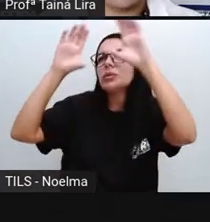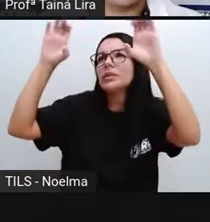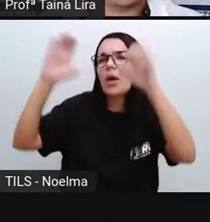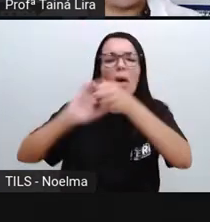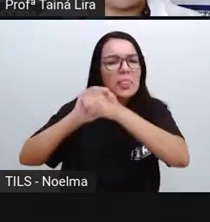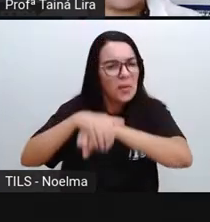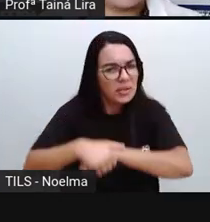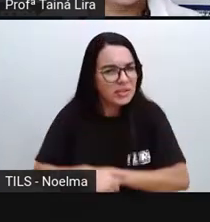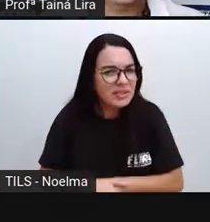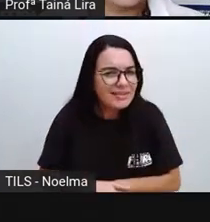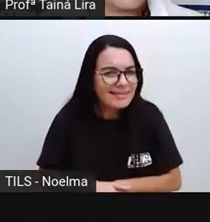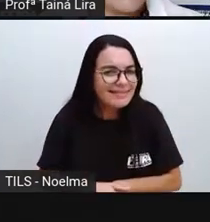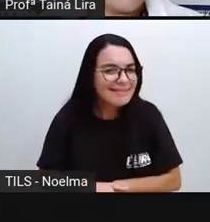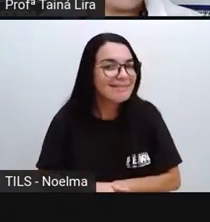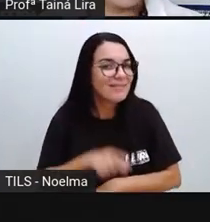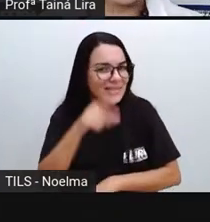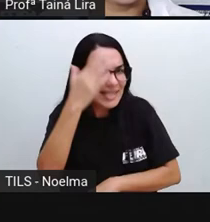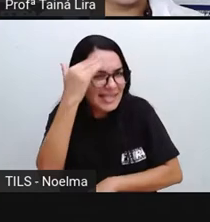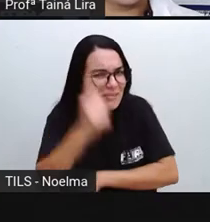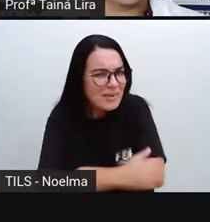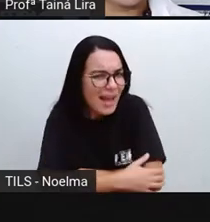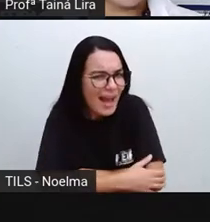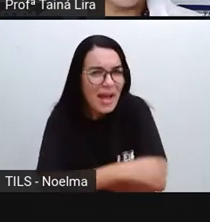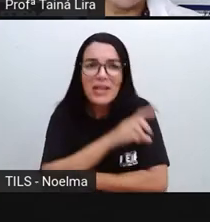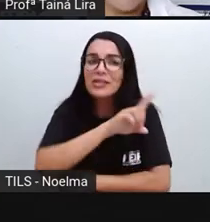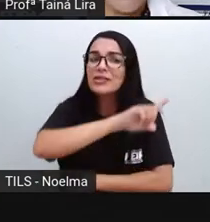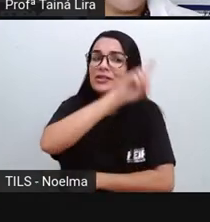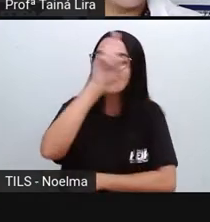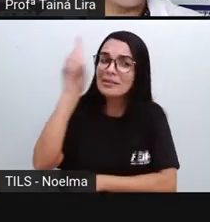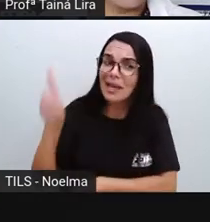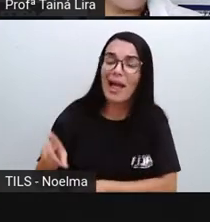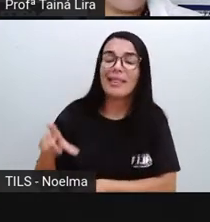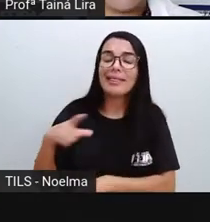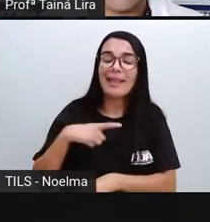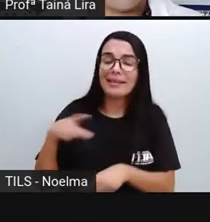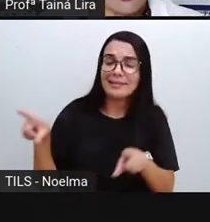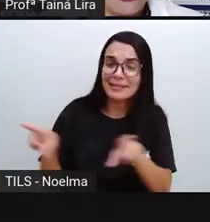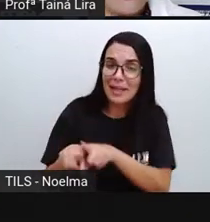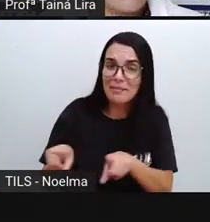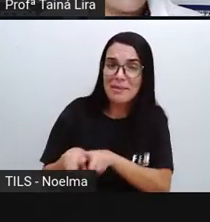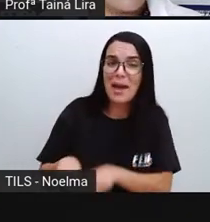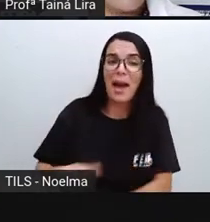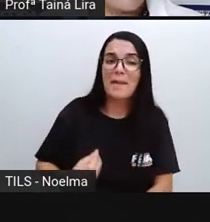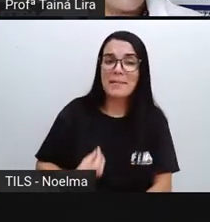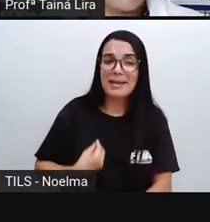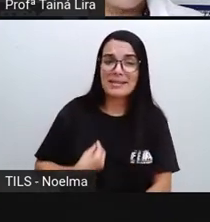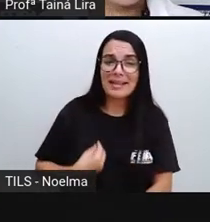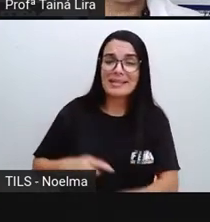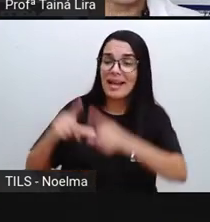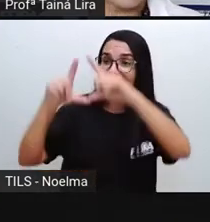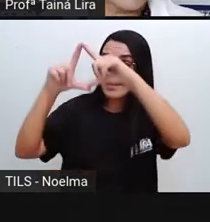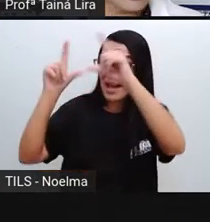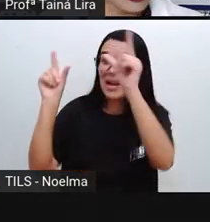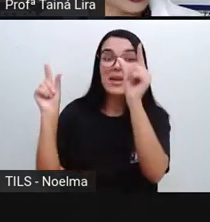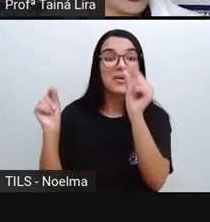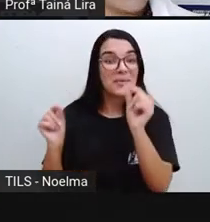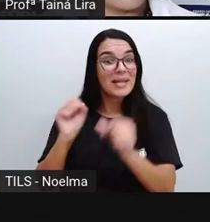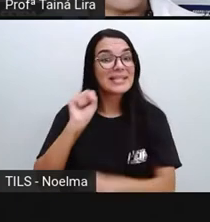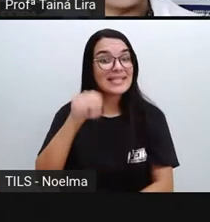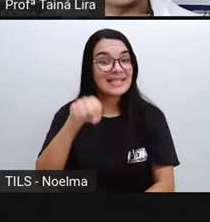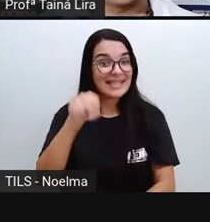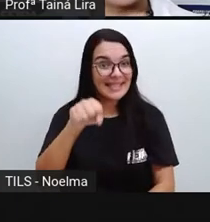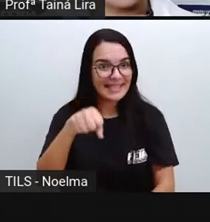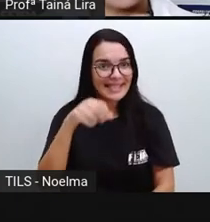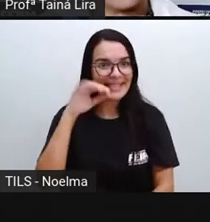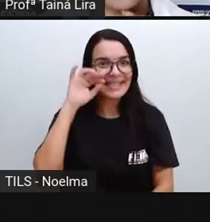aí para a Proja depois. Vocês sabiam que durante o dia também a Lua está no céu? Então, a Lua,